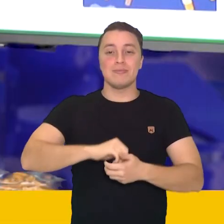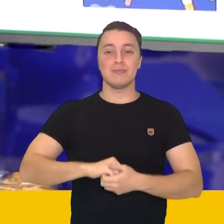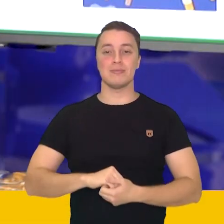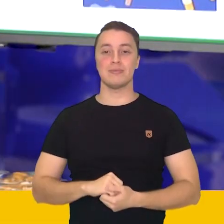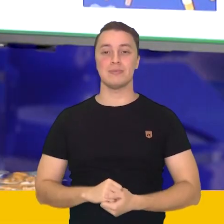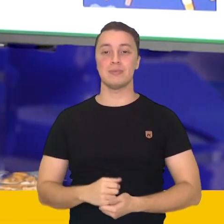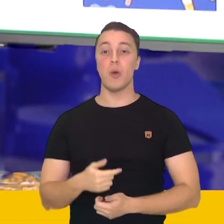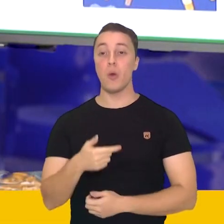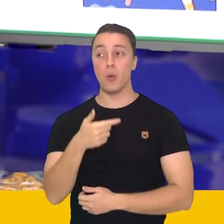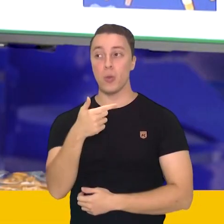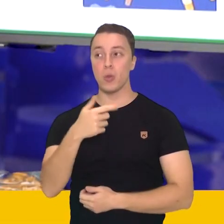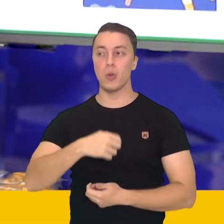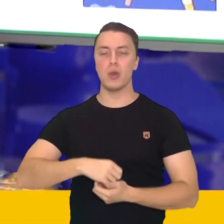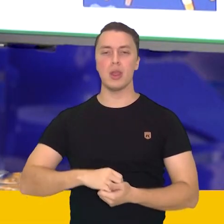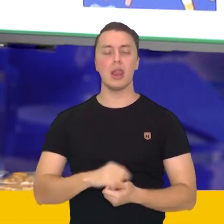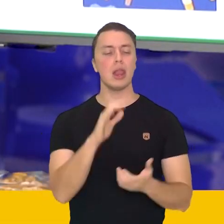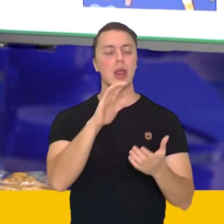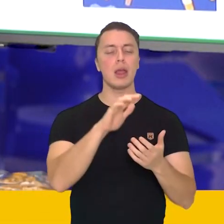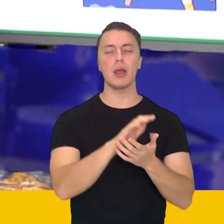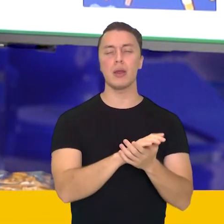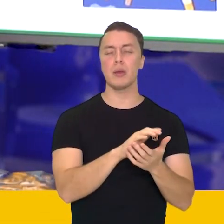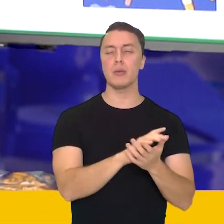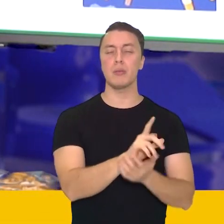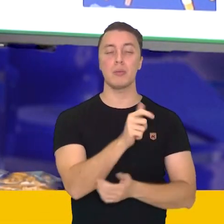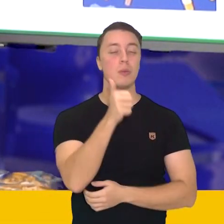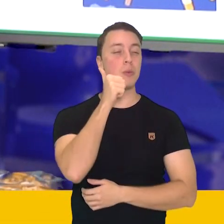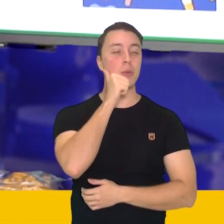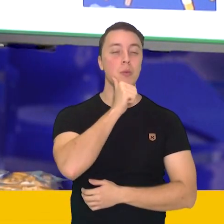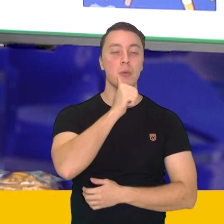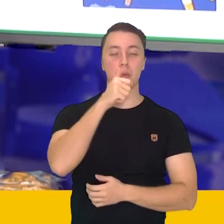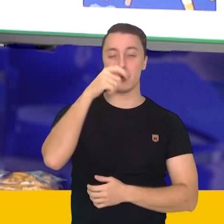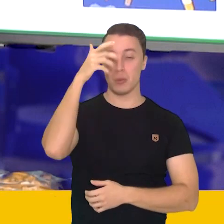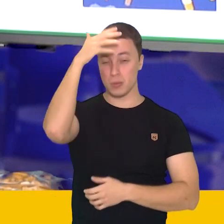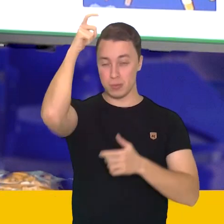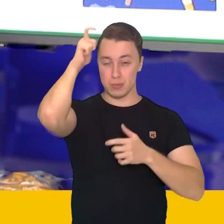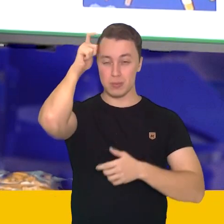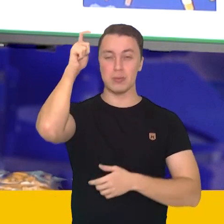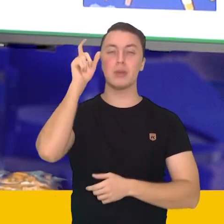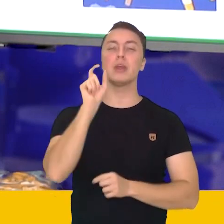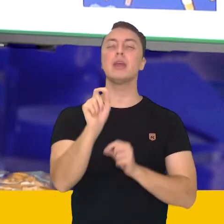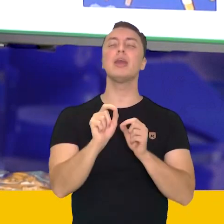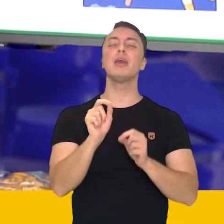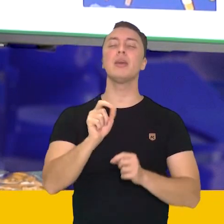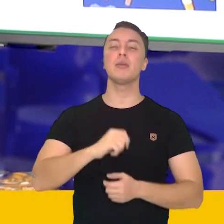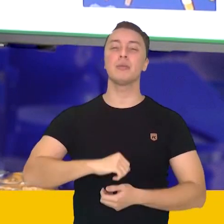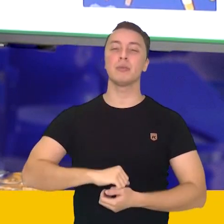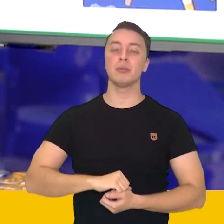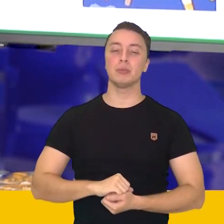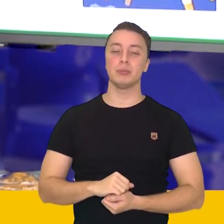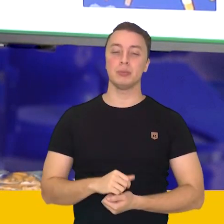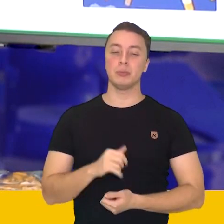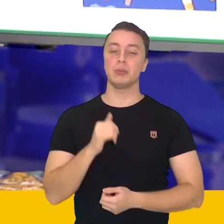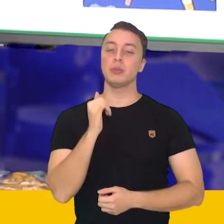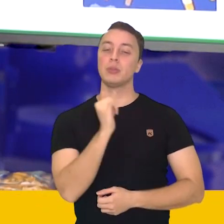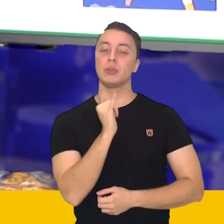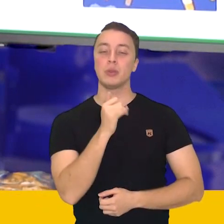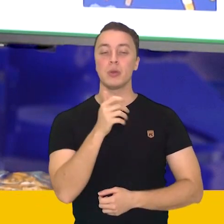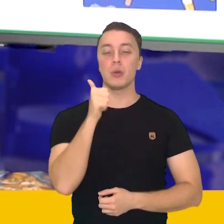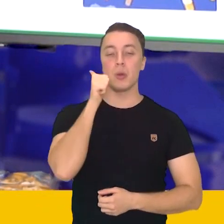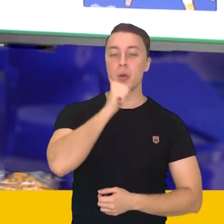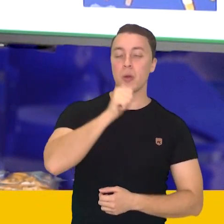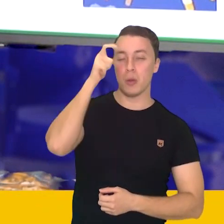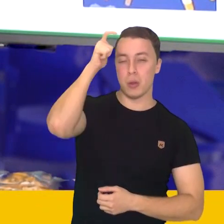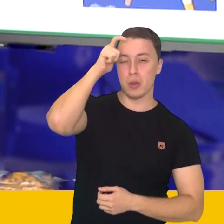2. Quem se casou com a princesa? Normalmente, em contos, nós temos o quê? Príncipes e